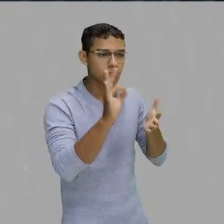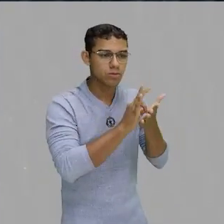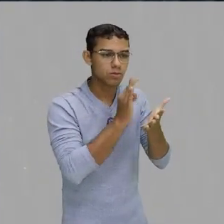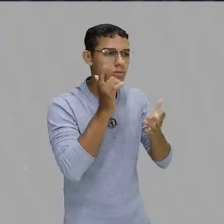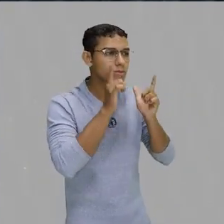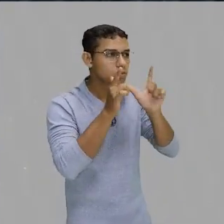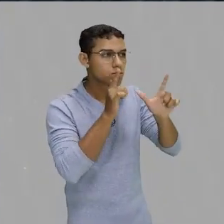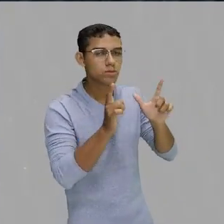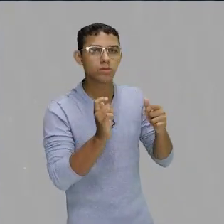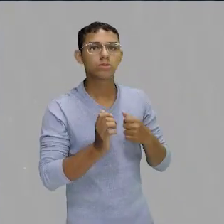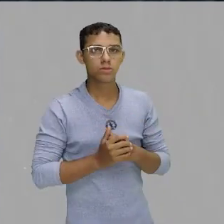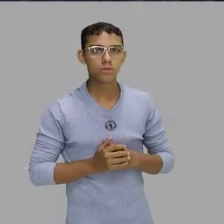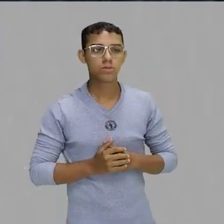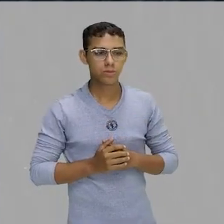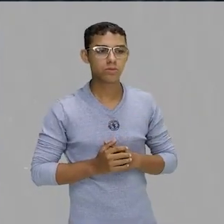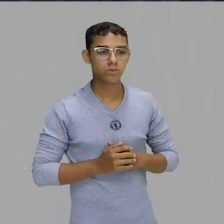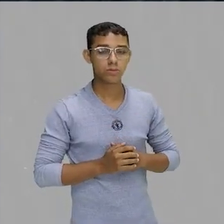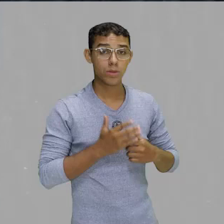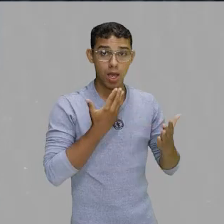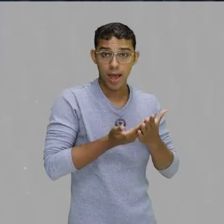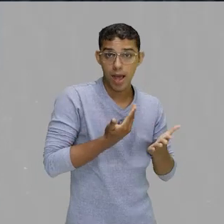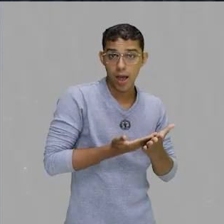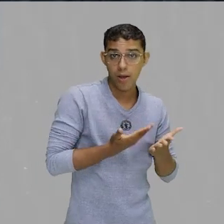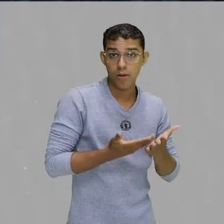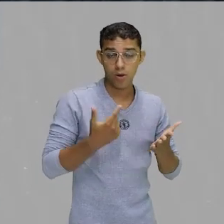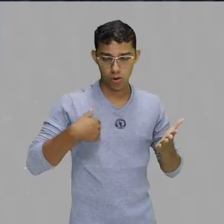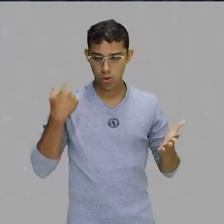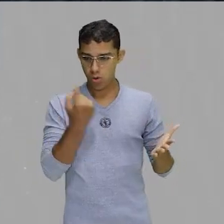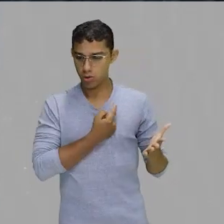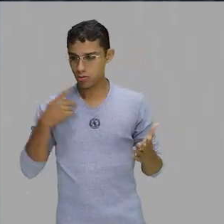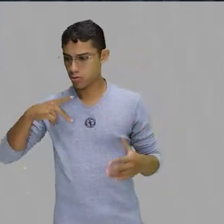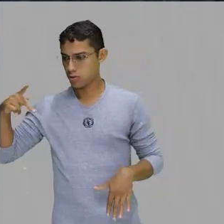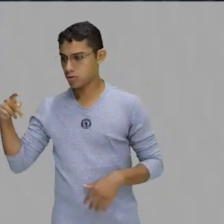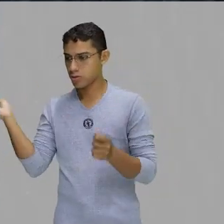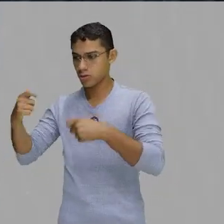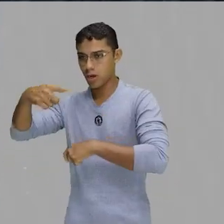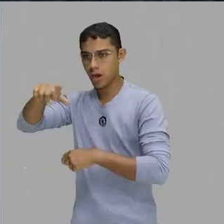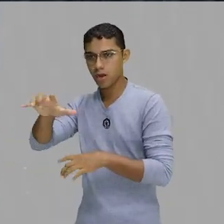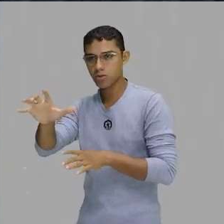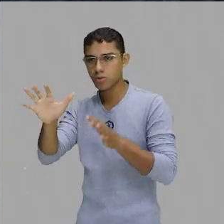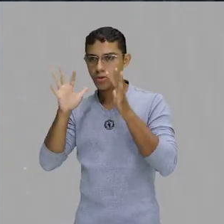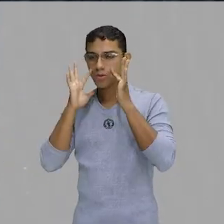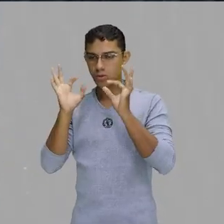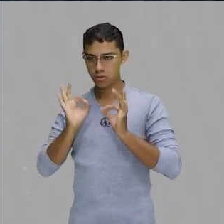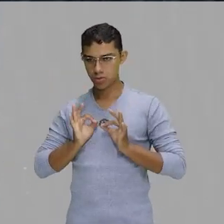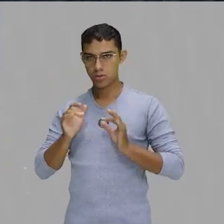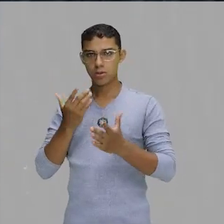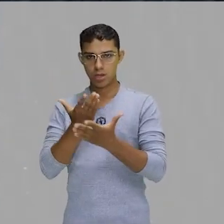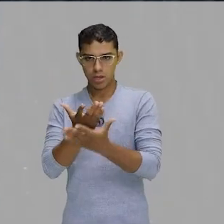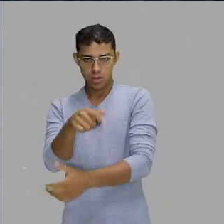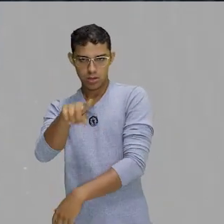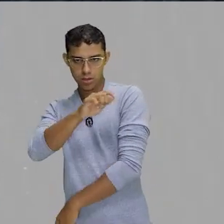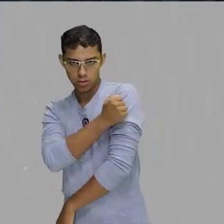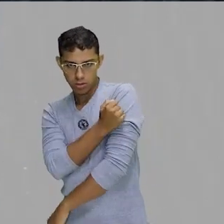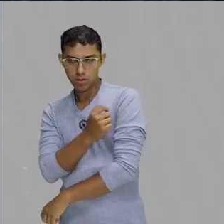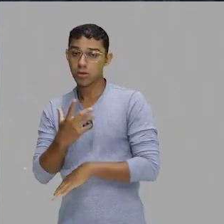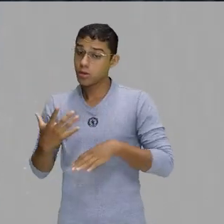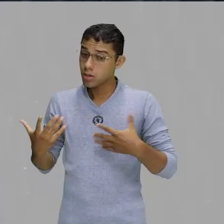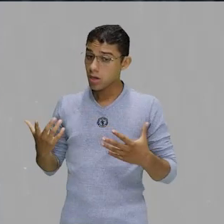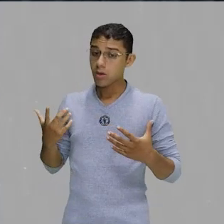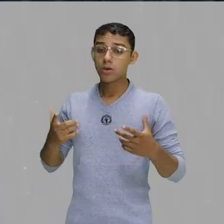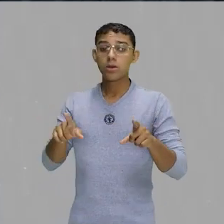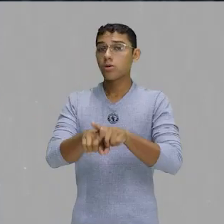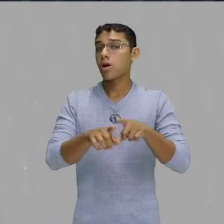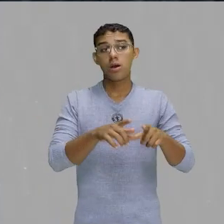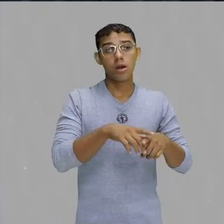professores, precisamos conquistar vocês para nossas aulas, para nossos ensinamentos, o artista também precisa conquistar o público para as suas músicas. Então, se